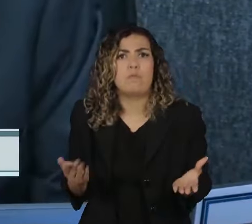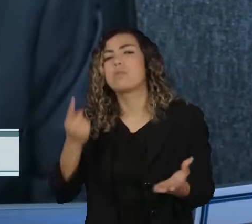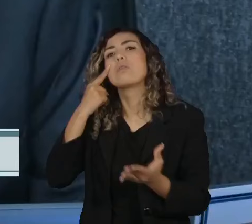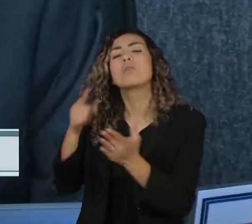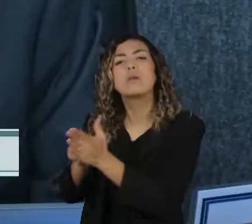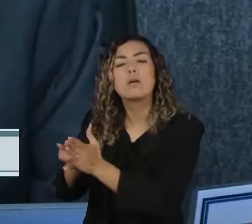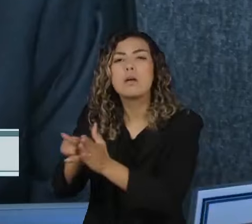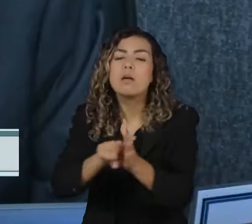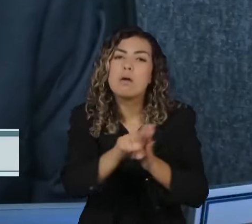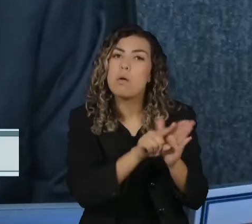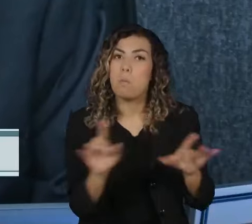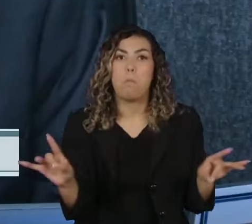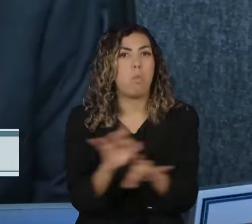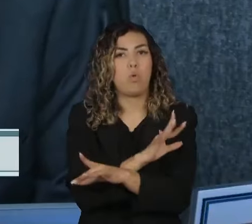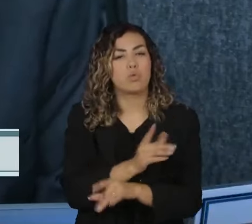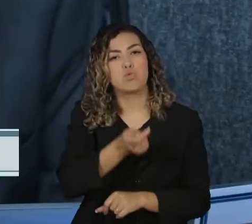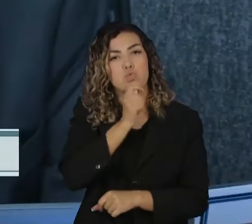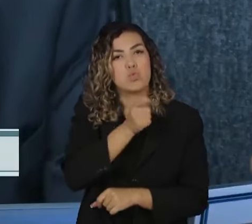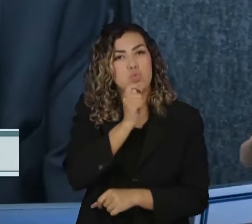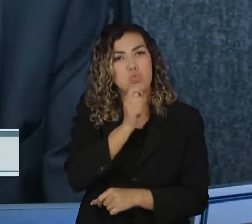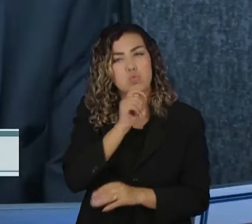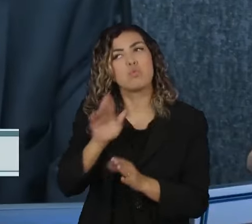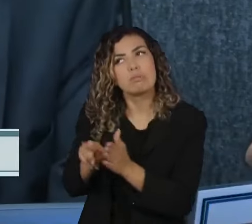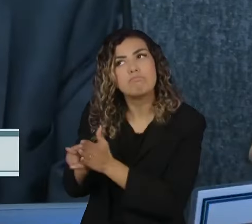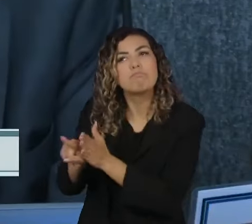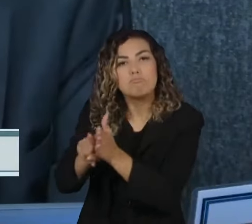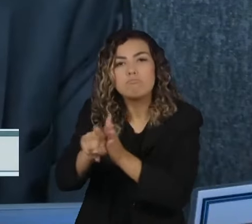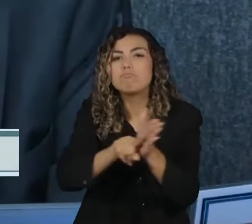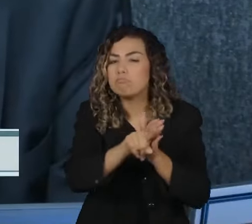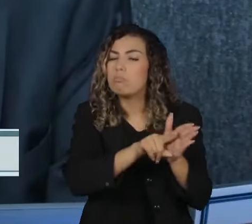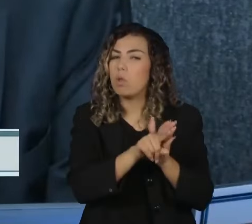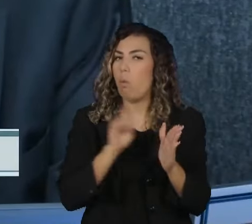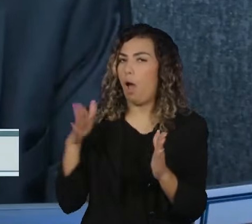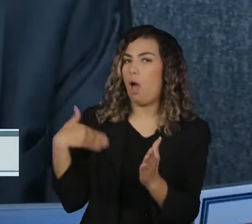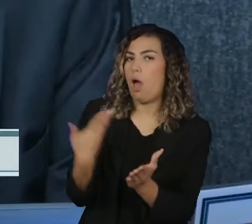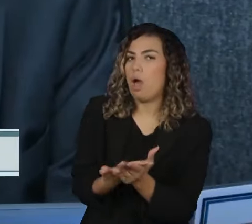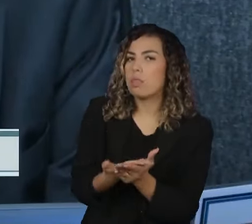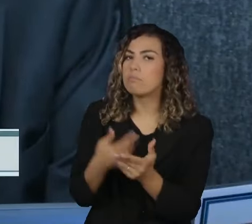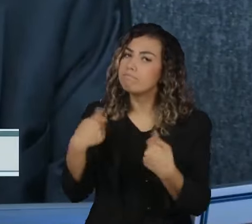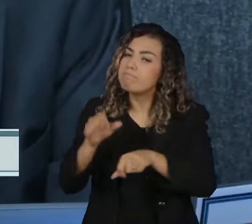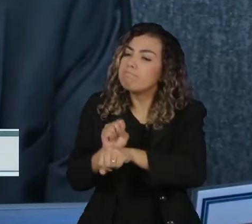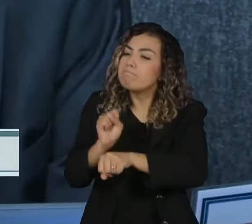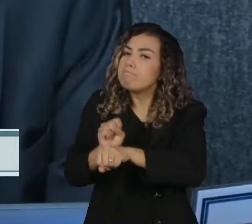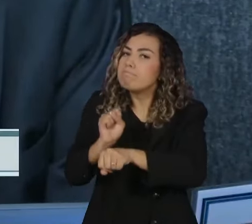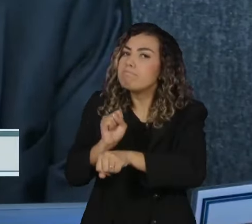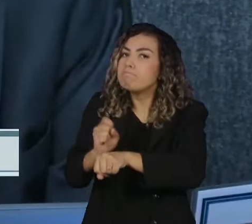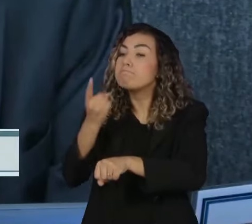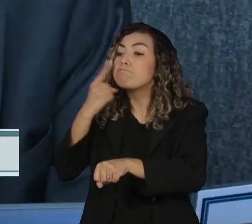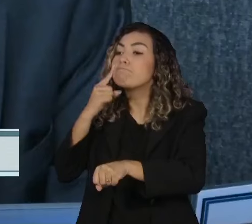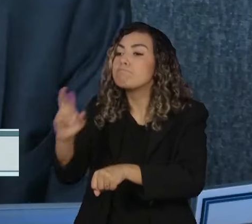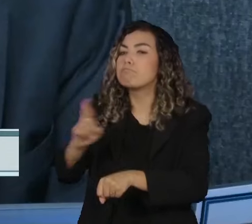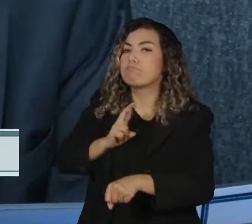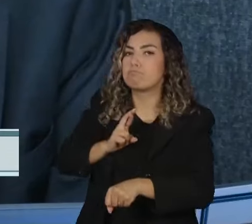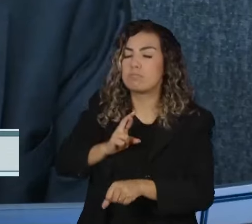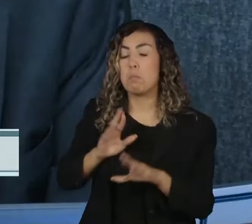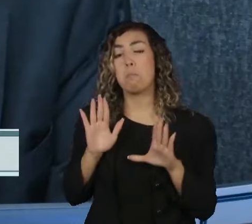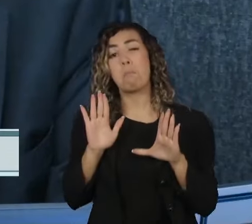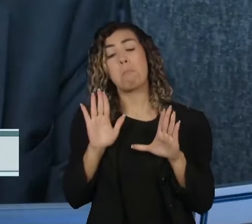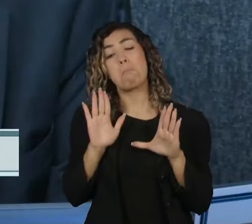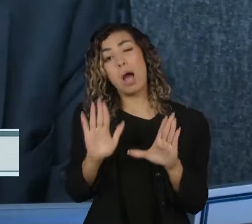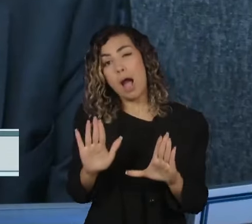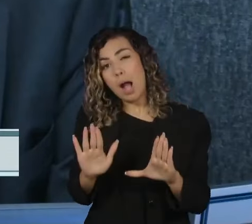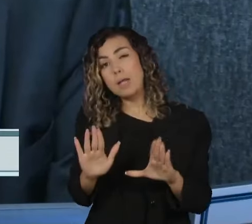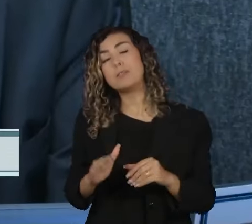estão em curso e é preciso aguardar a sua evolução. Mas tudo sugere